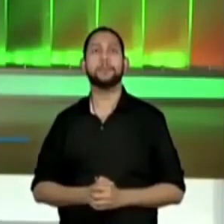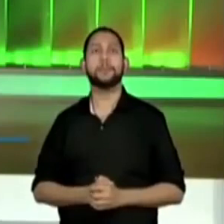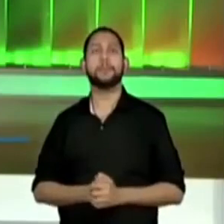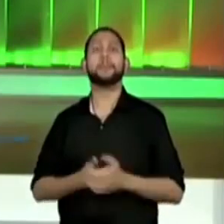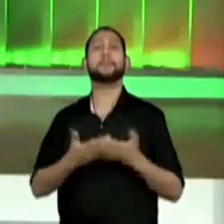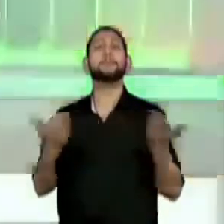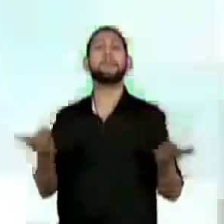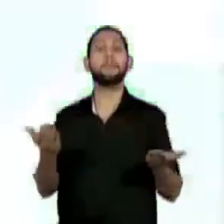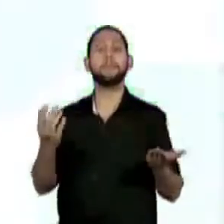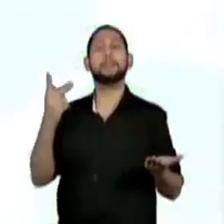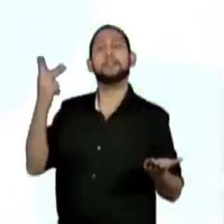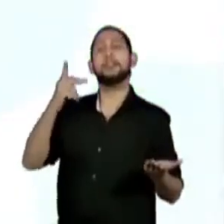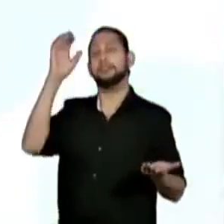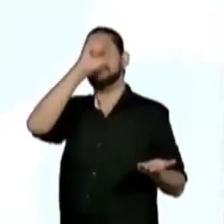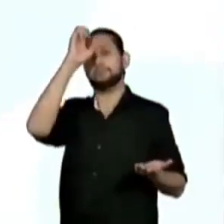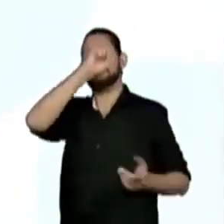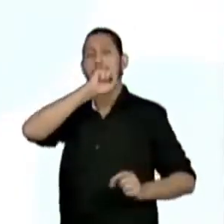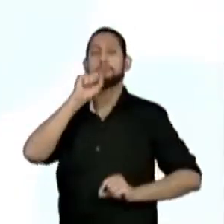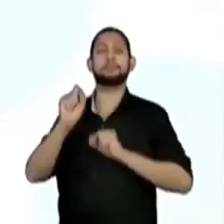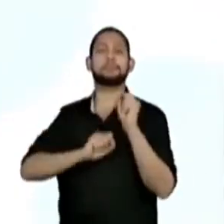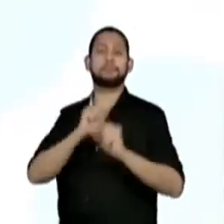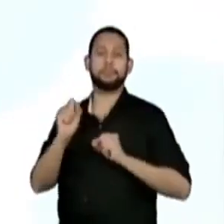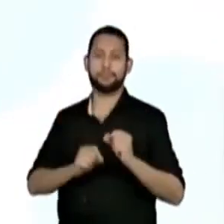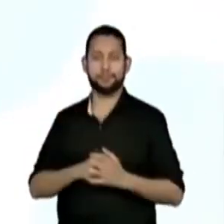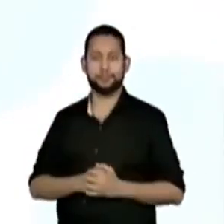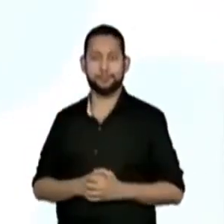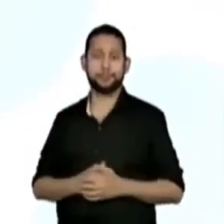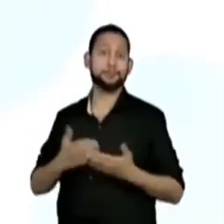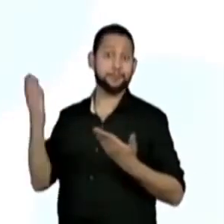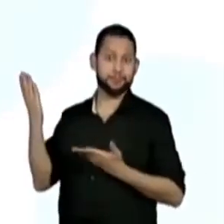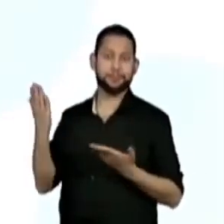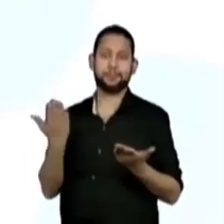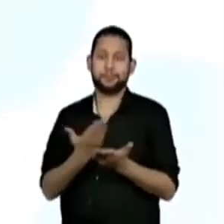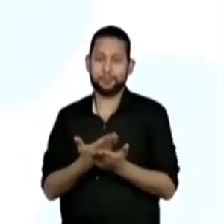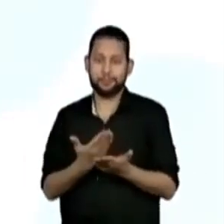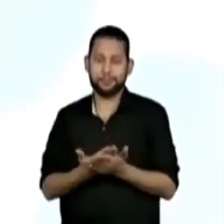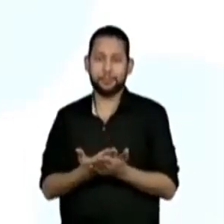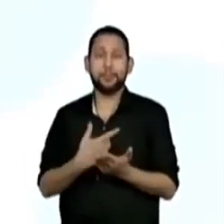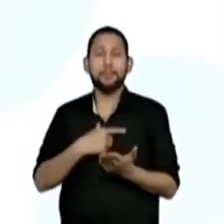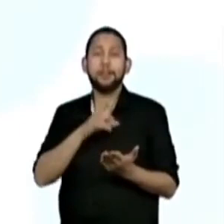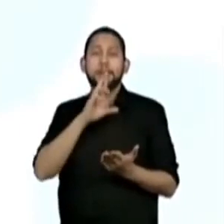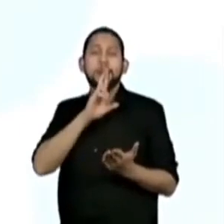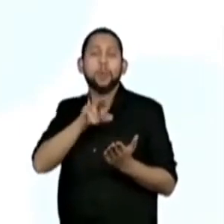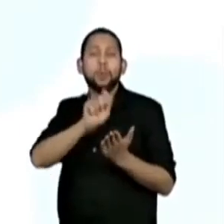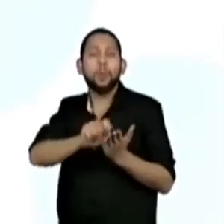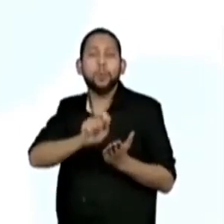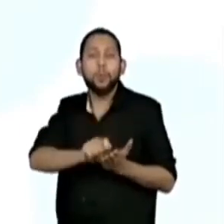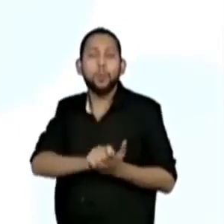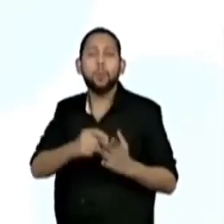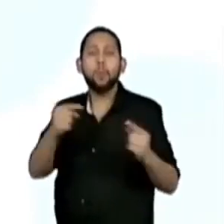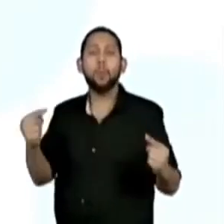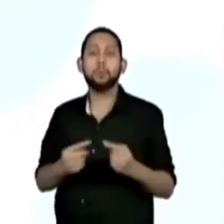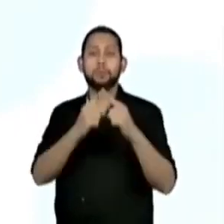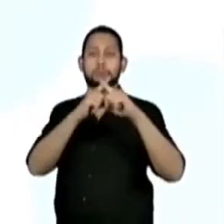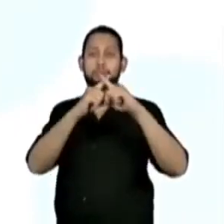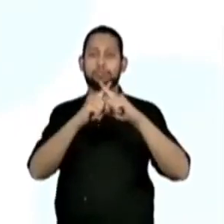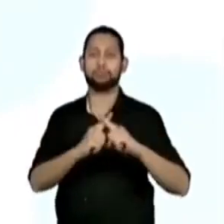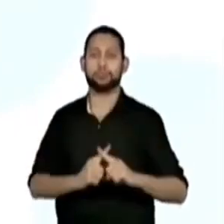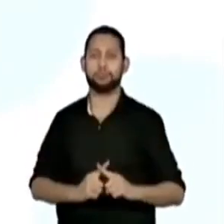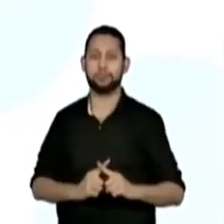O que vamos aprender neste momento? Nessa aula, vamos resolver multiplicações,